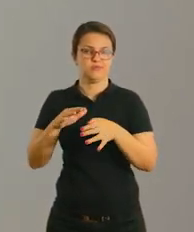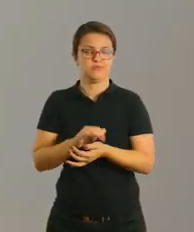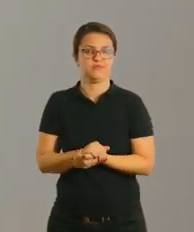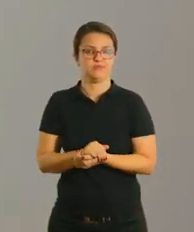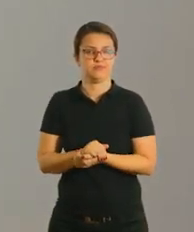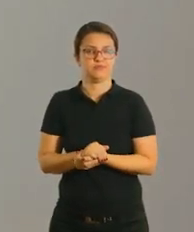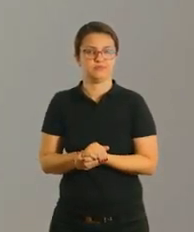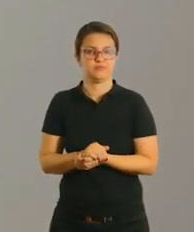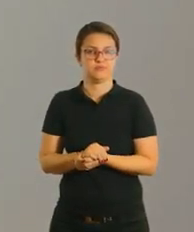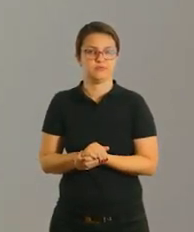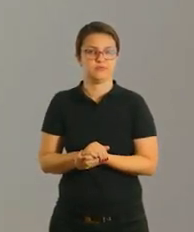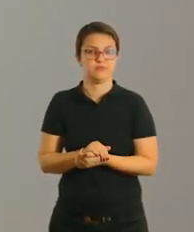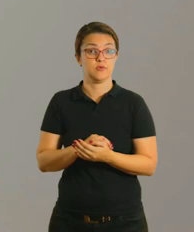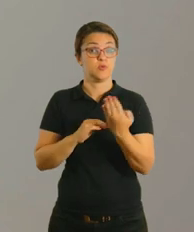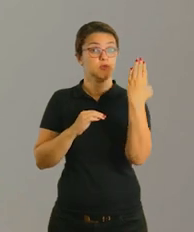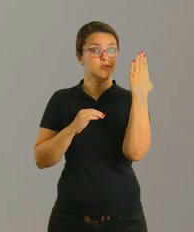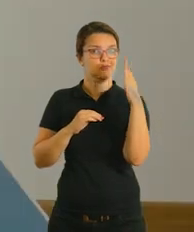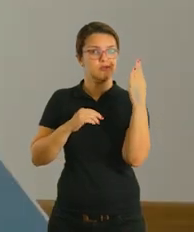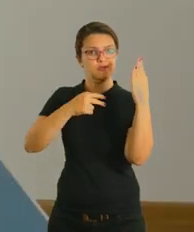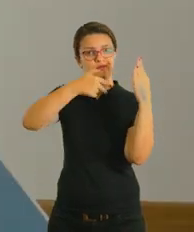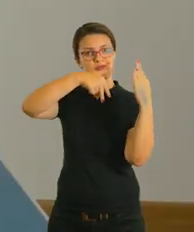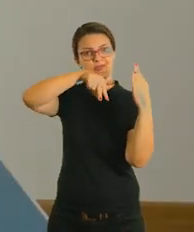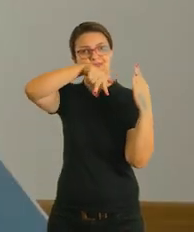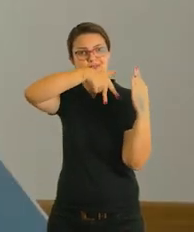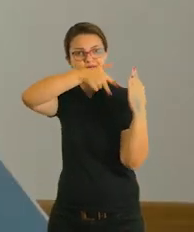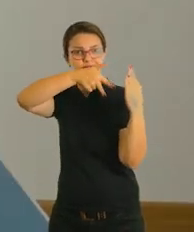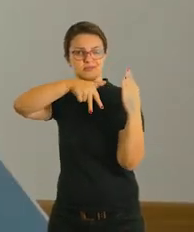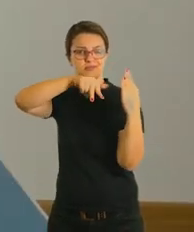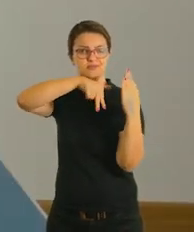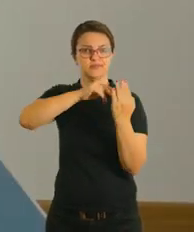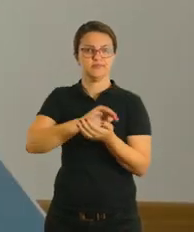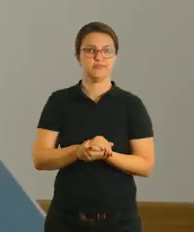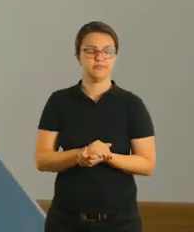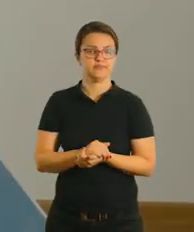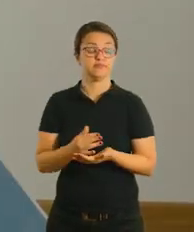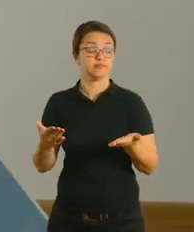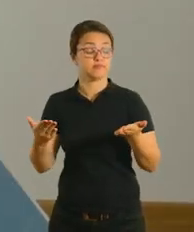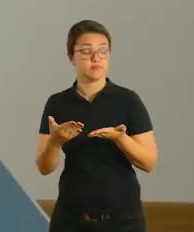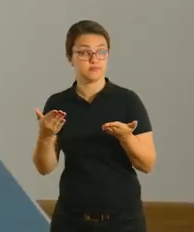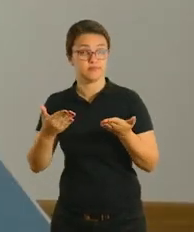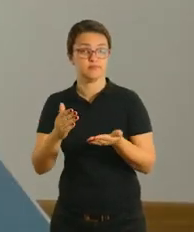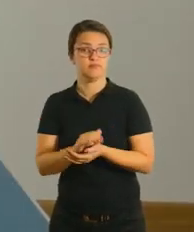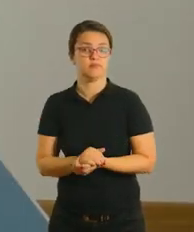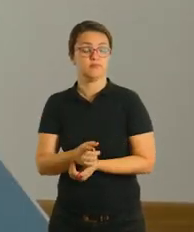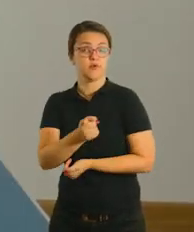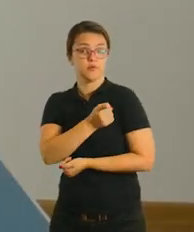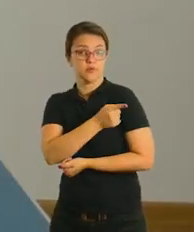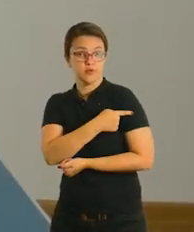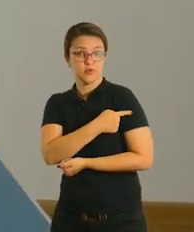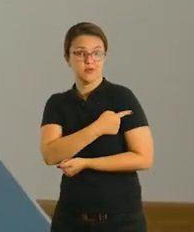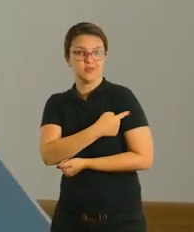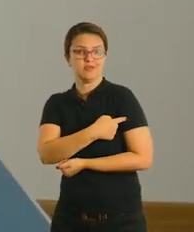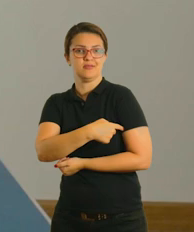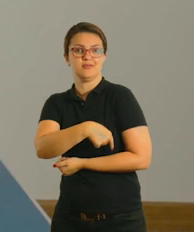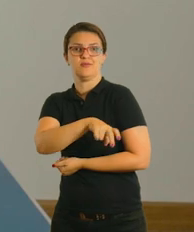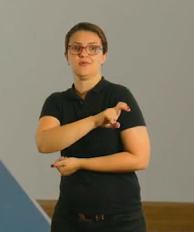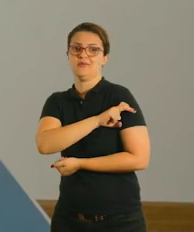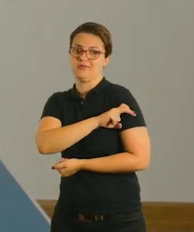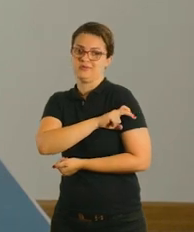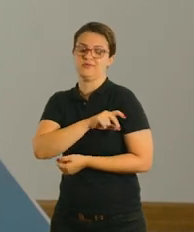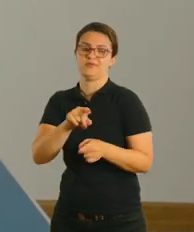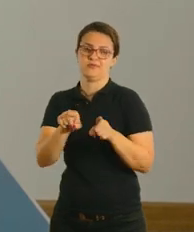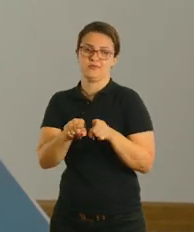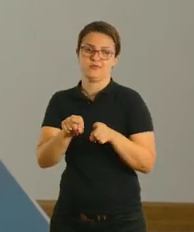Então, essa é a dança do espelho. Bom, agora essa atividade vai caber muito bem para os alunos do primeiro ano ao quinto ano, tá?